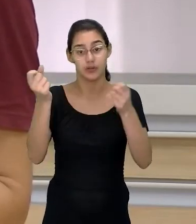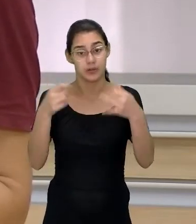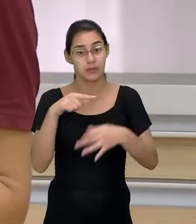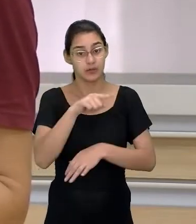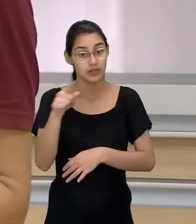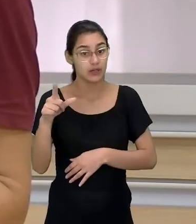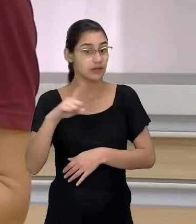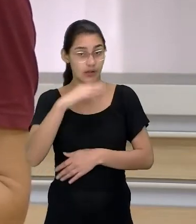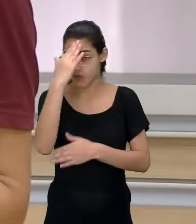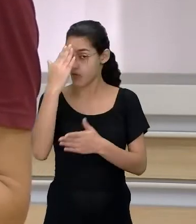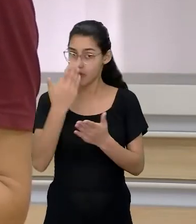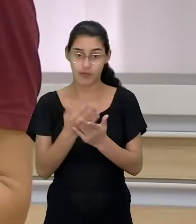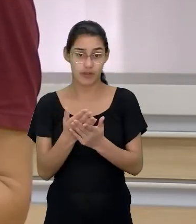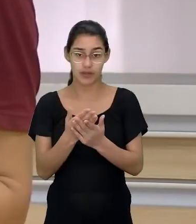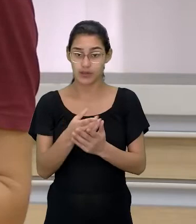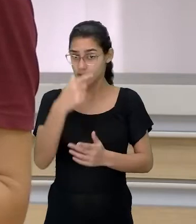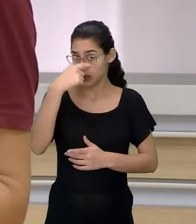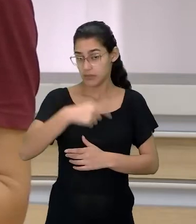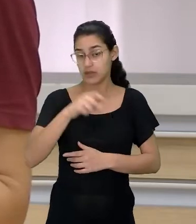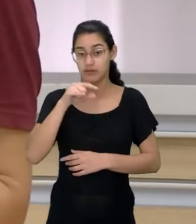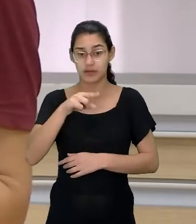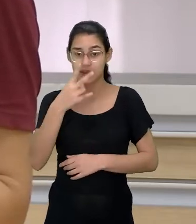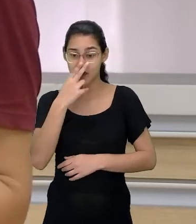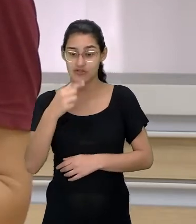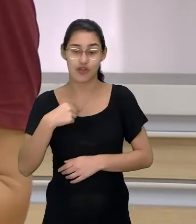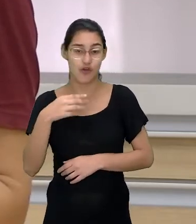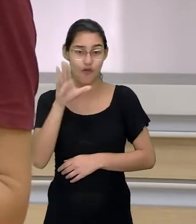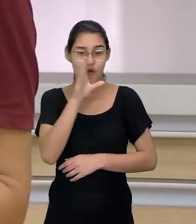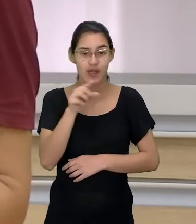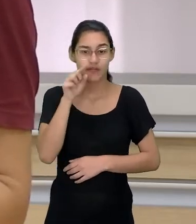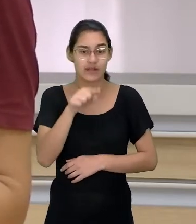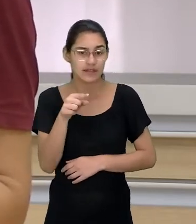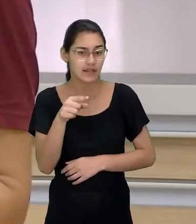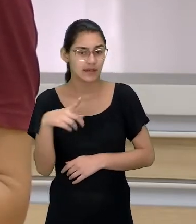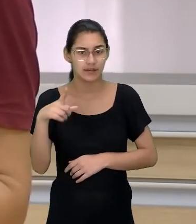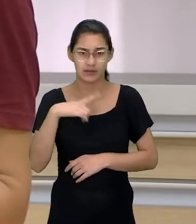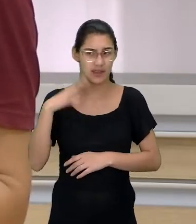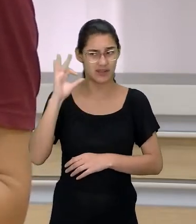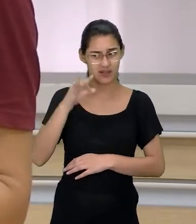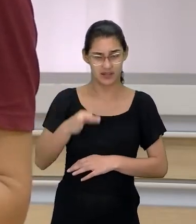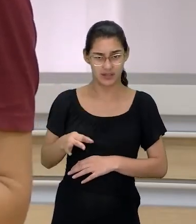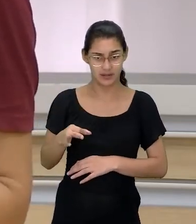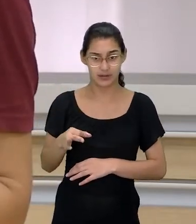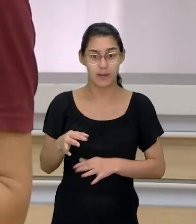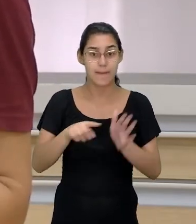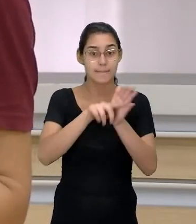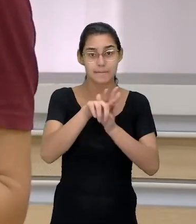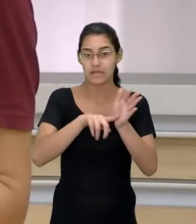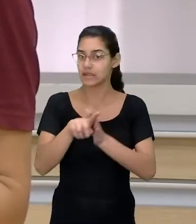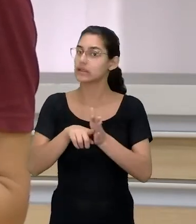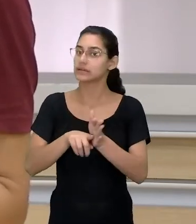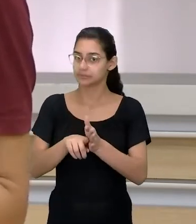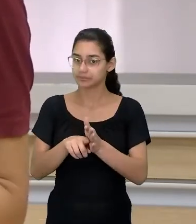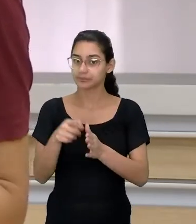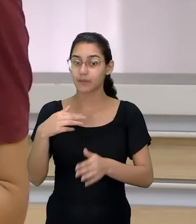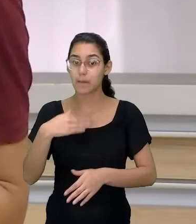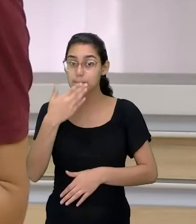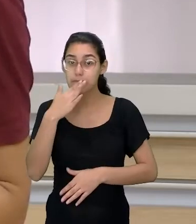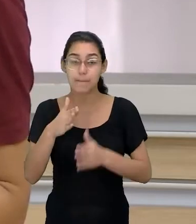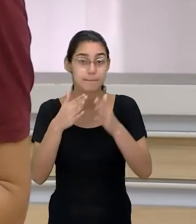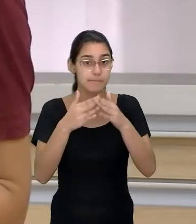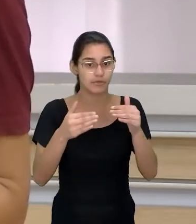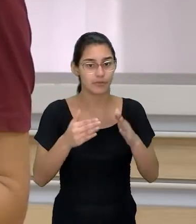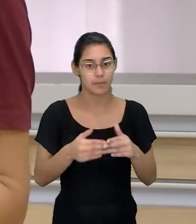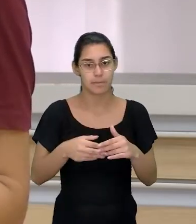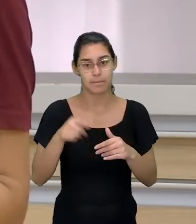para vocês, não confiem, nem em mim. Se você acha que eu falei alguma coisa que você não tem tanta certeza, pesquisa. E eu te peço, por